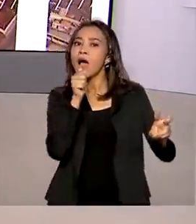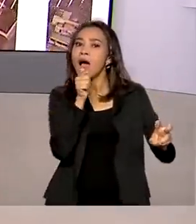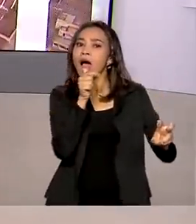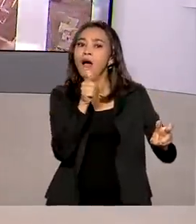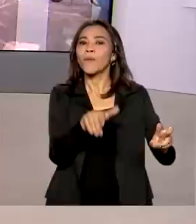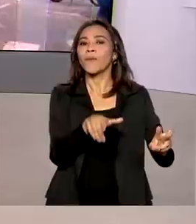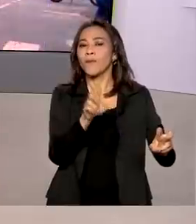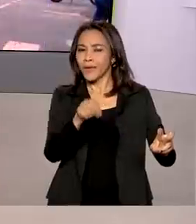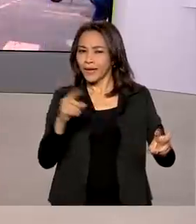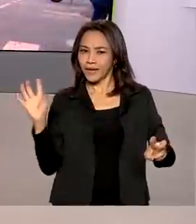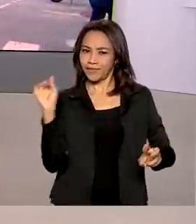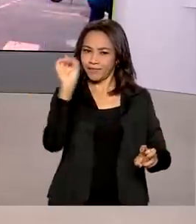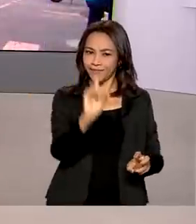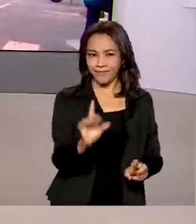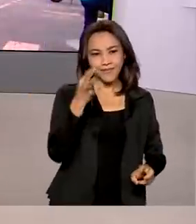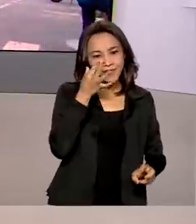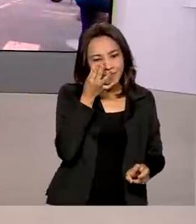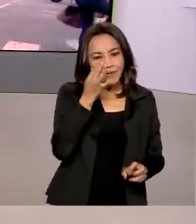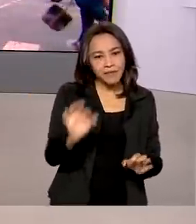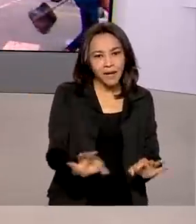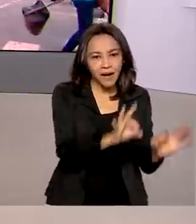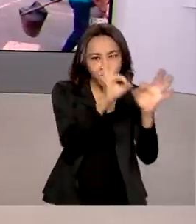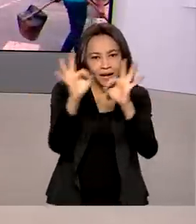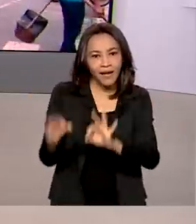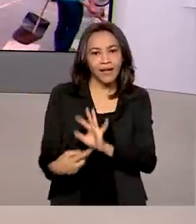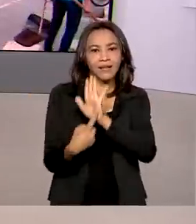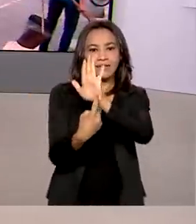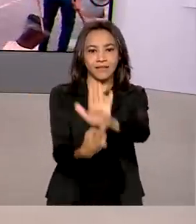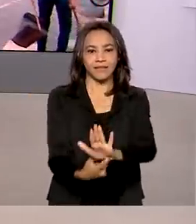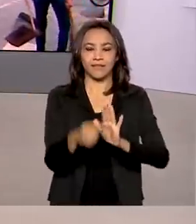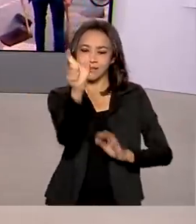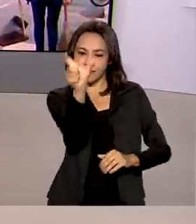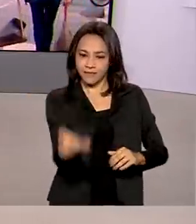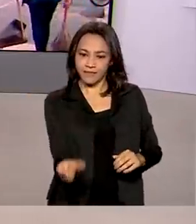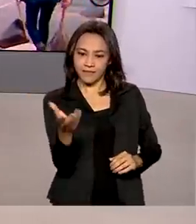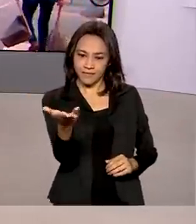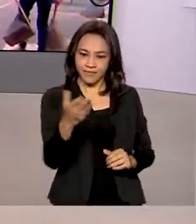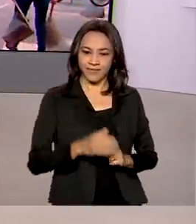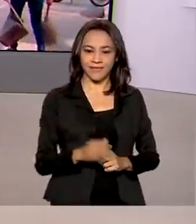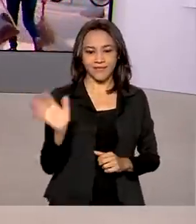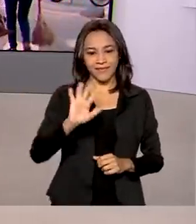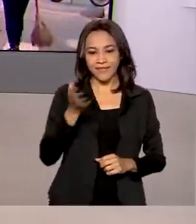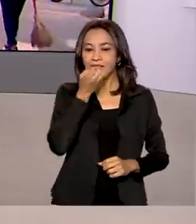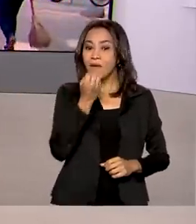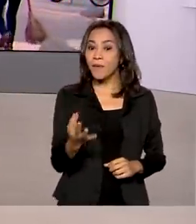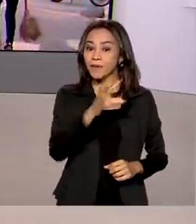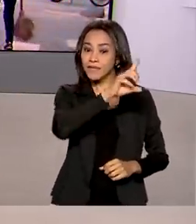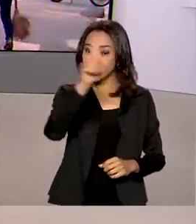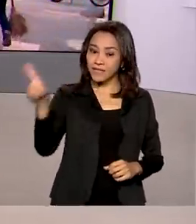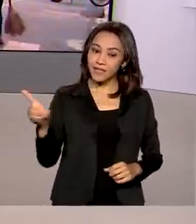acompanhar esse evento e traz mais informações para a gente é a repórter Jéssica Gonçalves. Oi, Jéssica, bom dia!